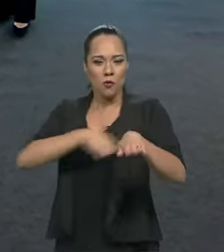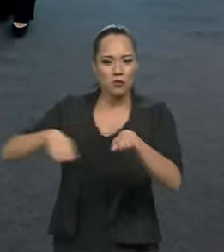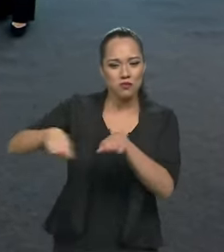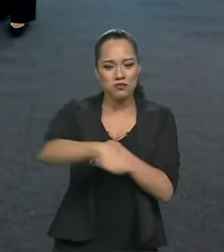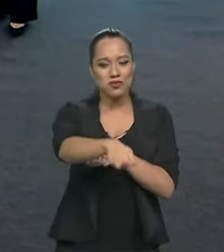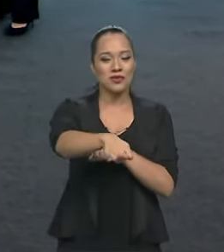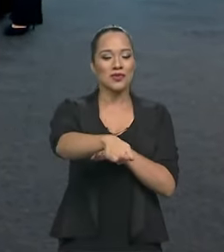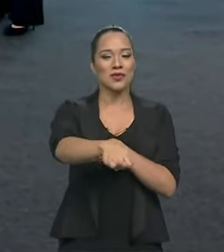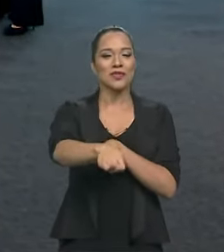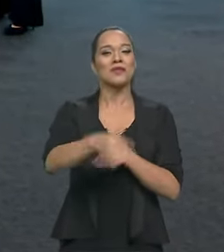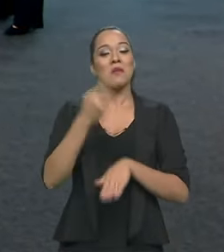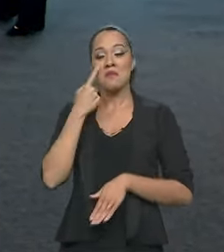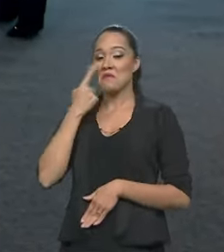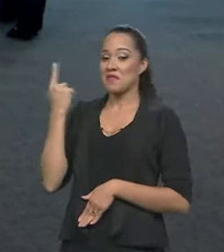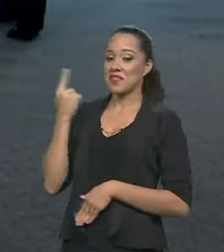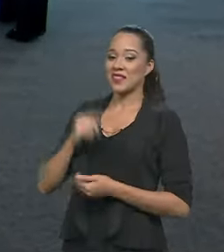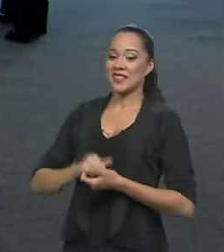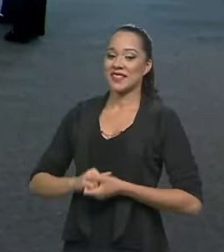ultrapassagens da categoria. Vamos ver?